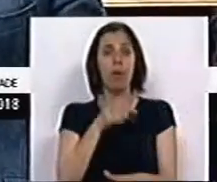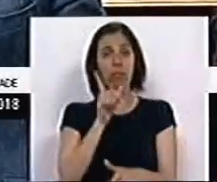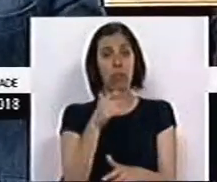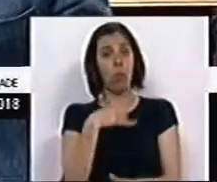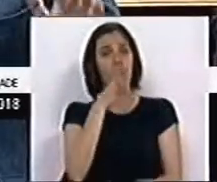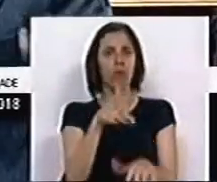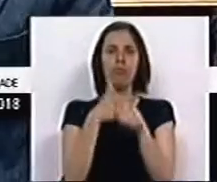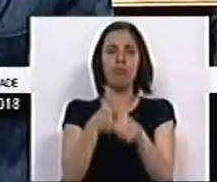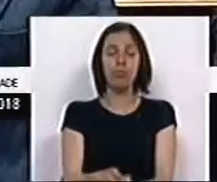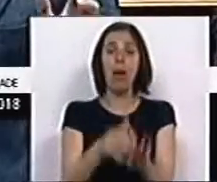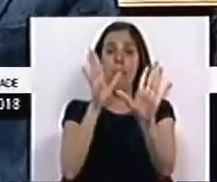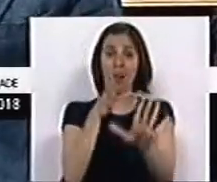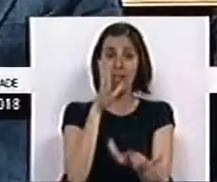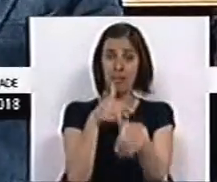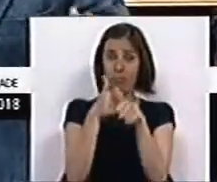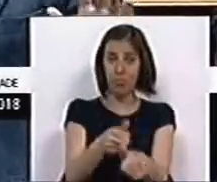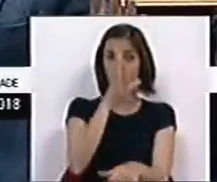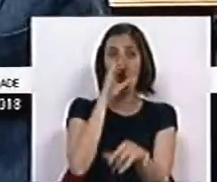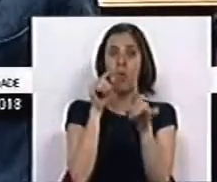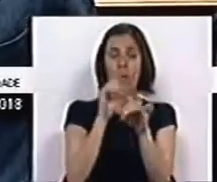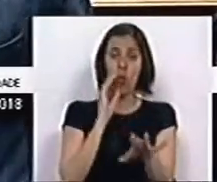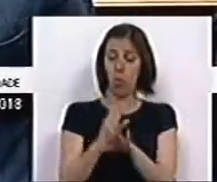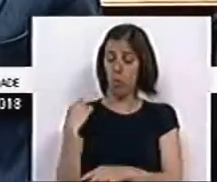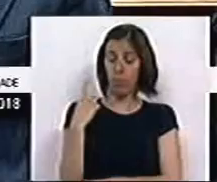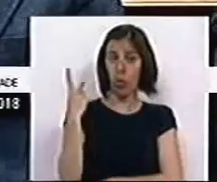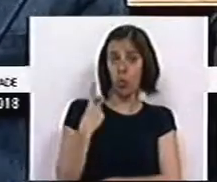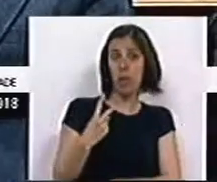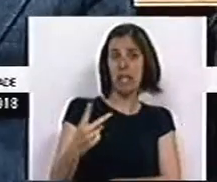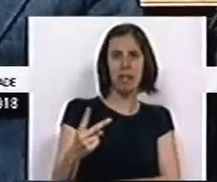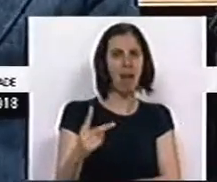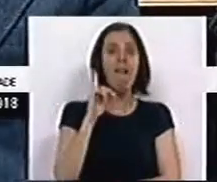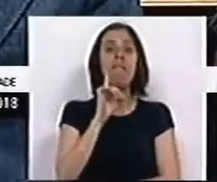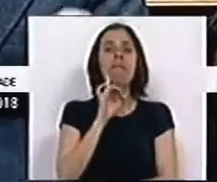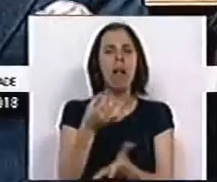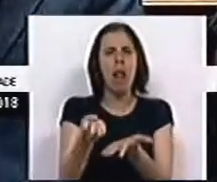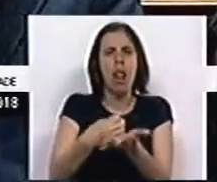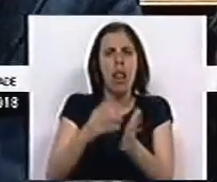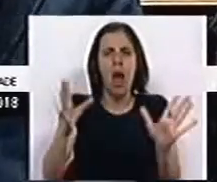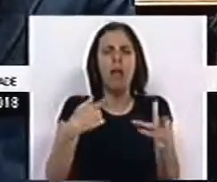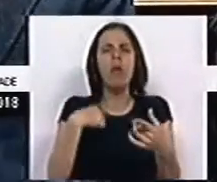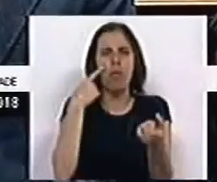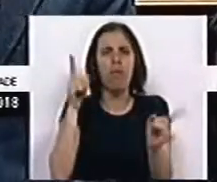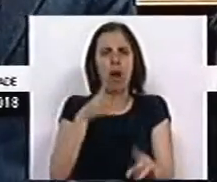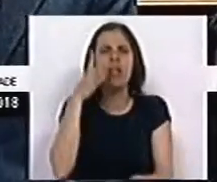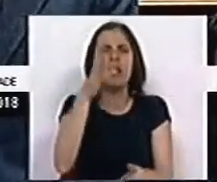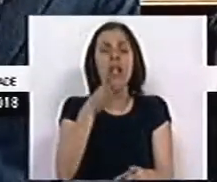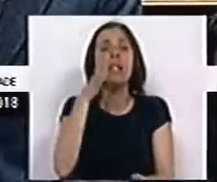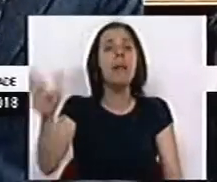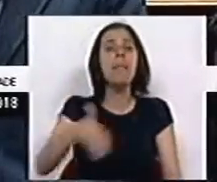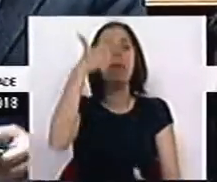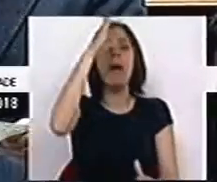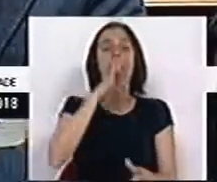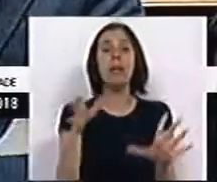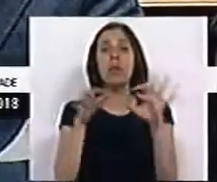palavra dada. Mas até a palavra dada do Governo nas últimas duas semanas não vale nada. E eu insisto. O que dizia o